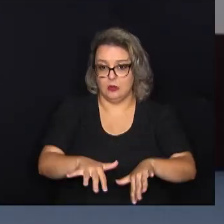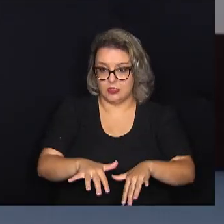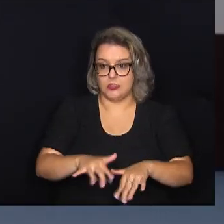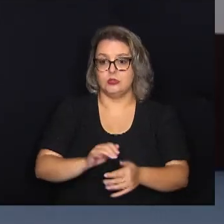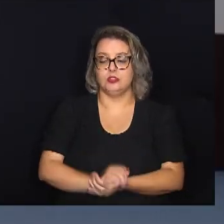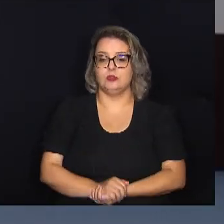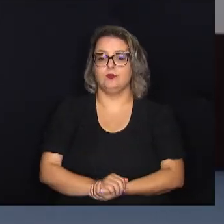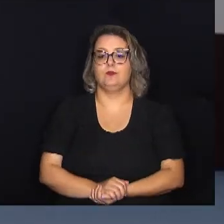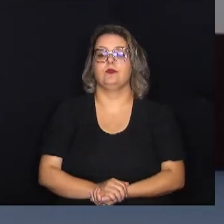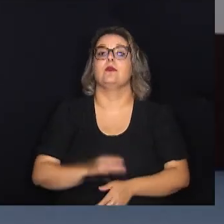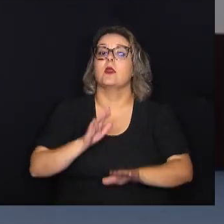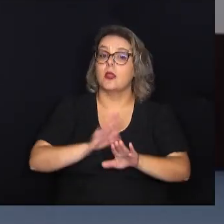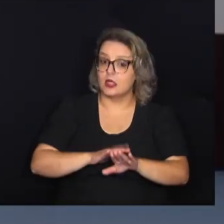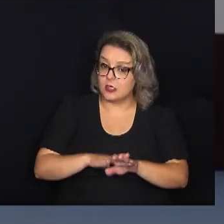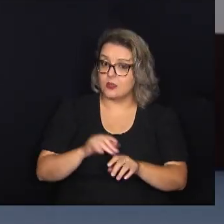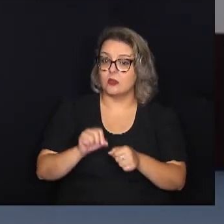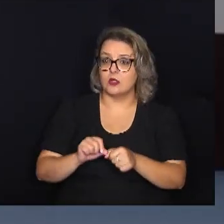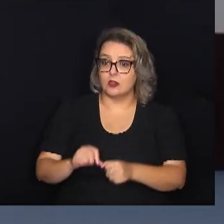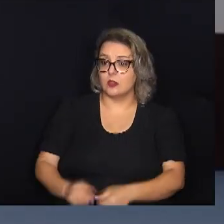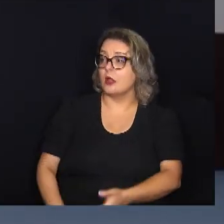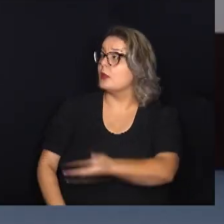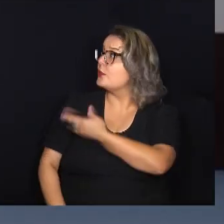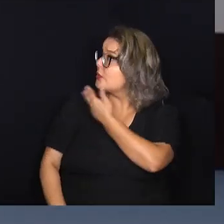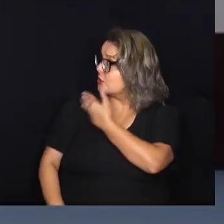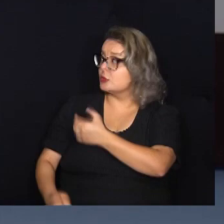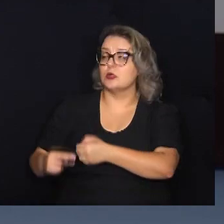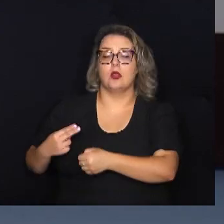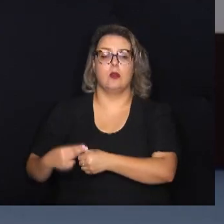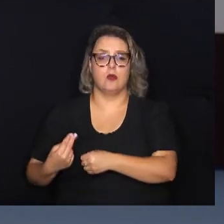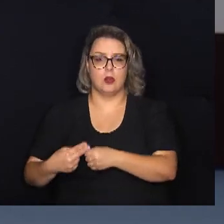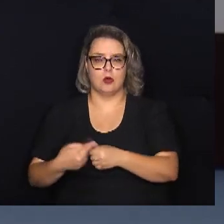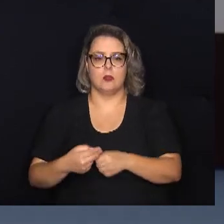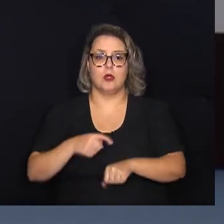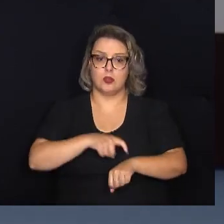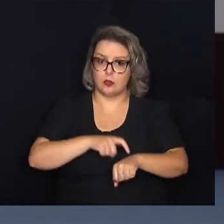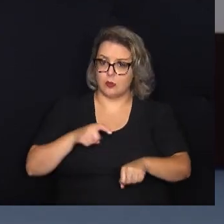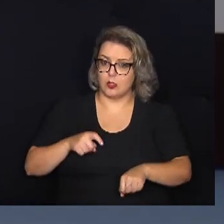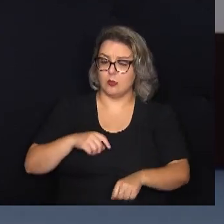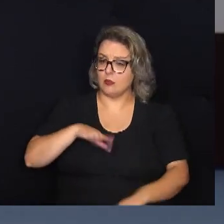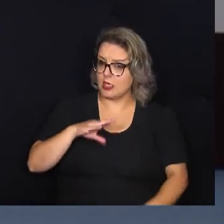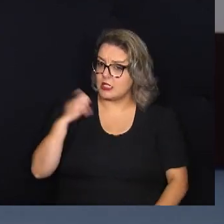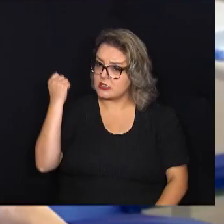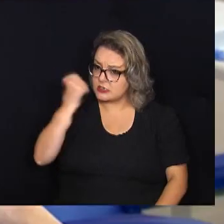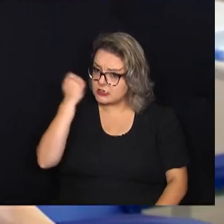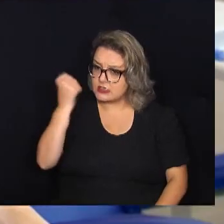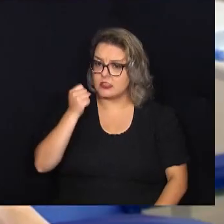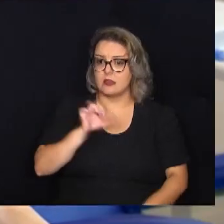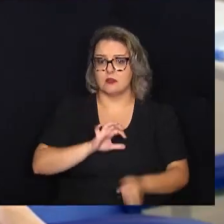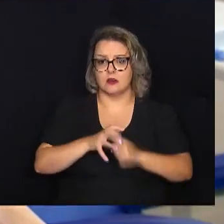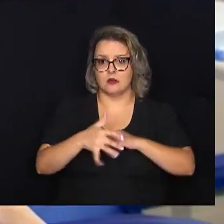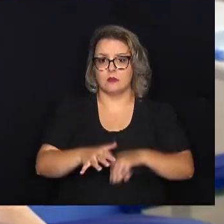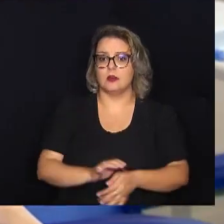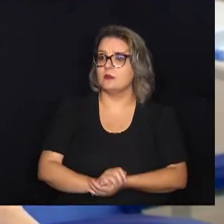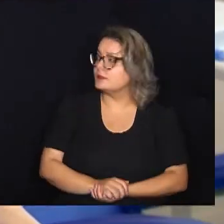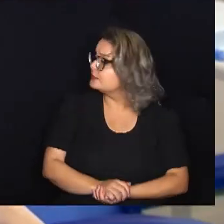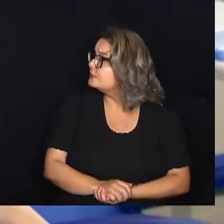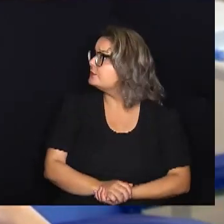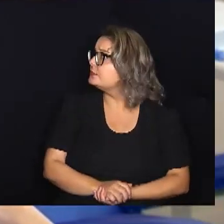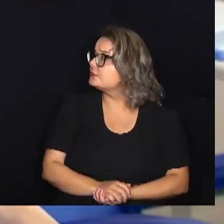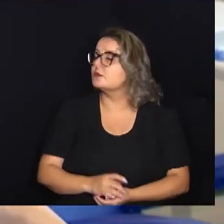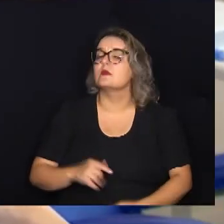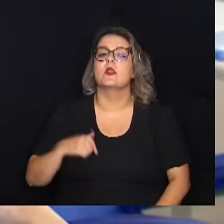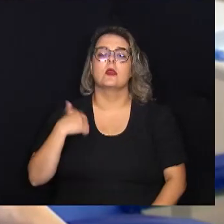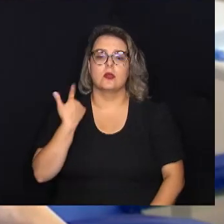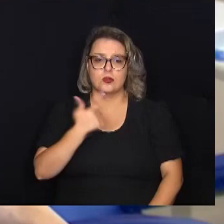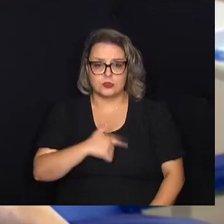Ação que foi feita no Hemocentro da Unicamp durante o período mais crítico da pandemia. Estamos, doadores